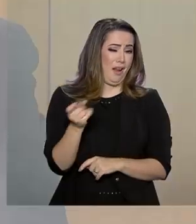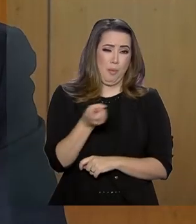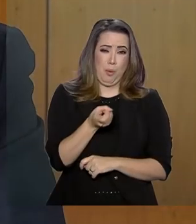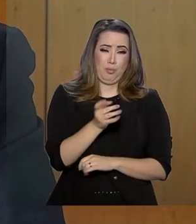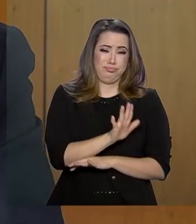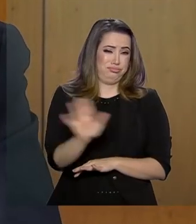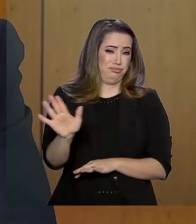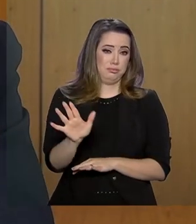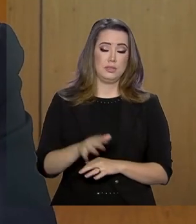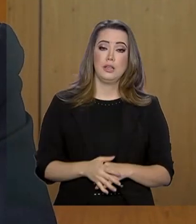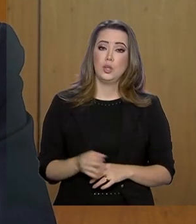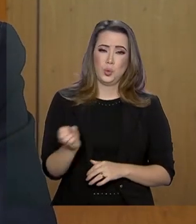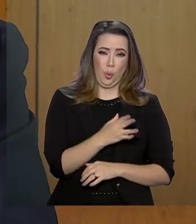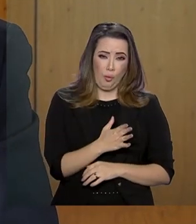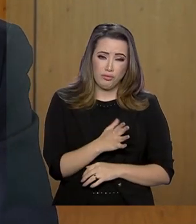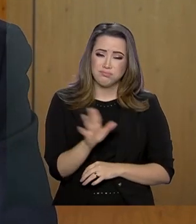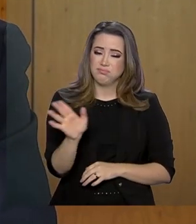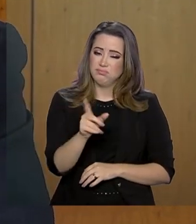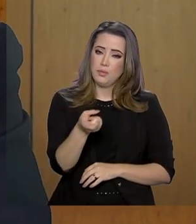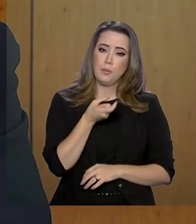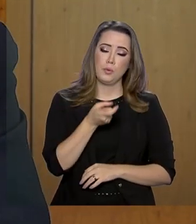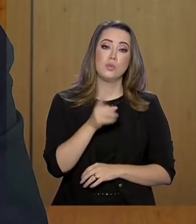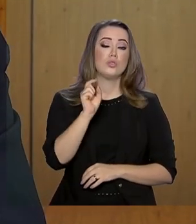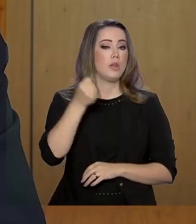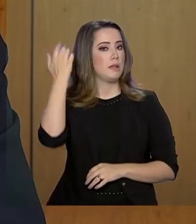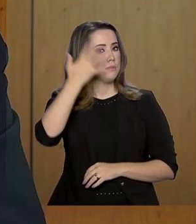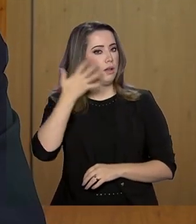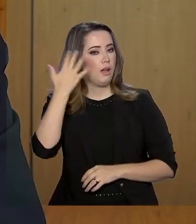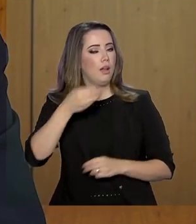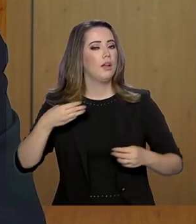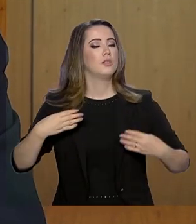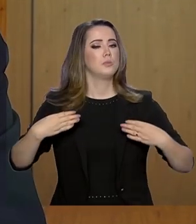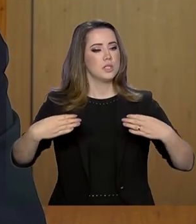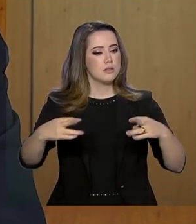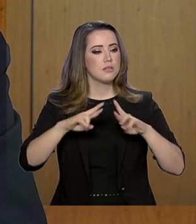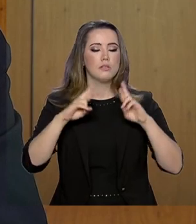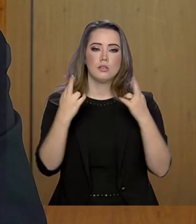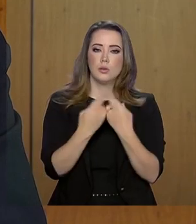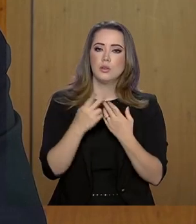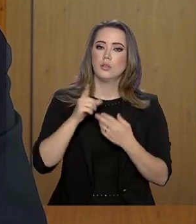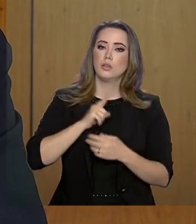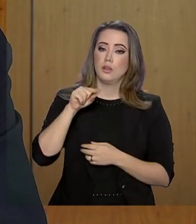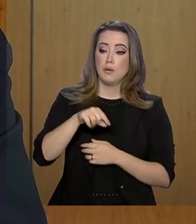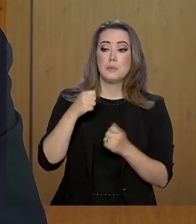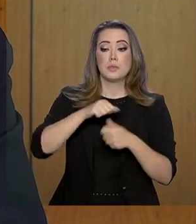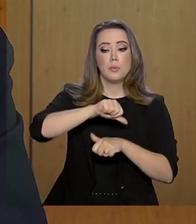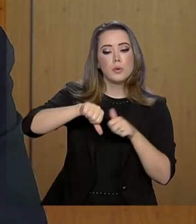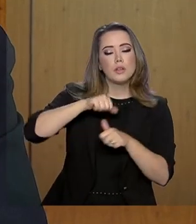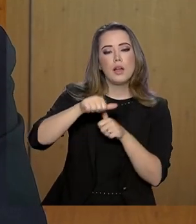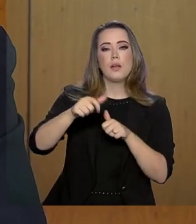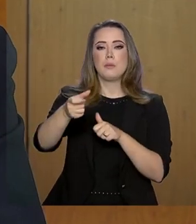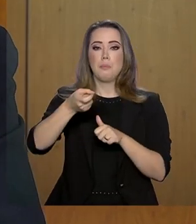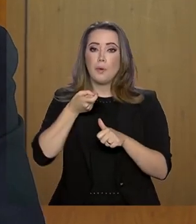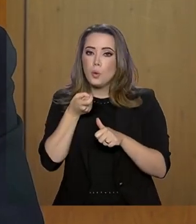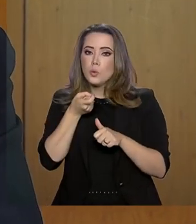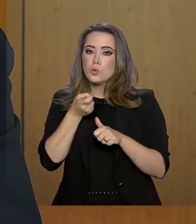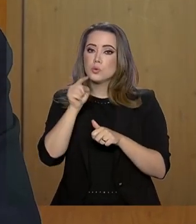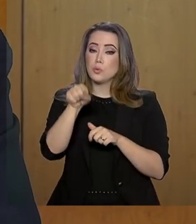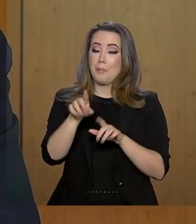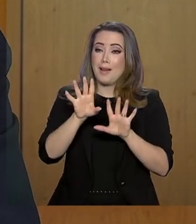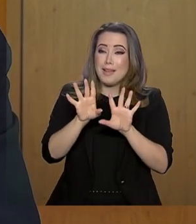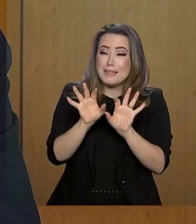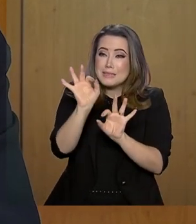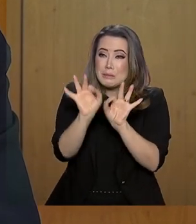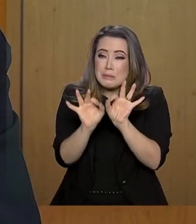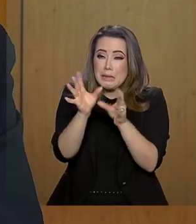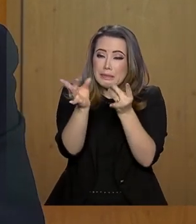imposto. Conforme esplanado na última reunião de ministros, nós queremos fazer uma reforma tributária e mexer com os impostos federais